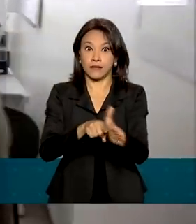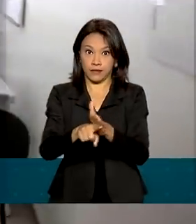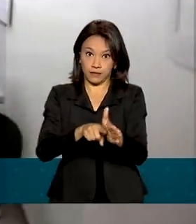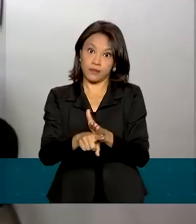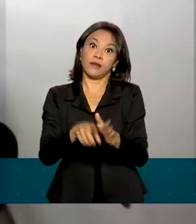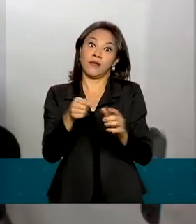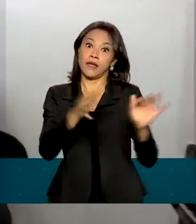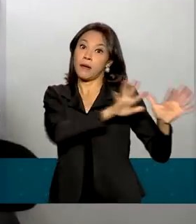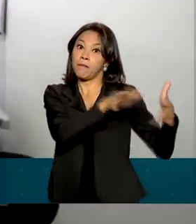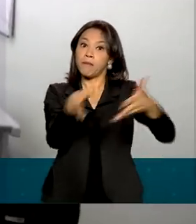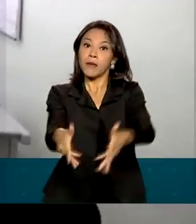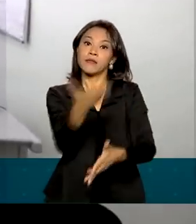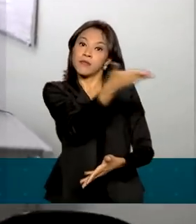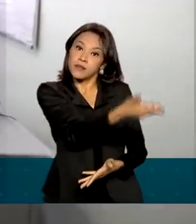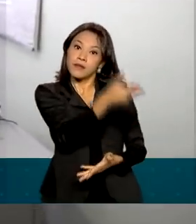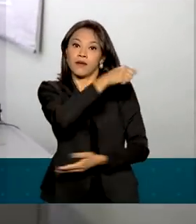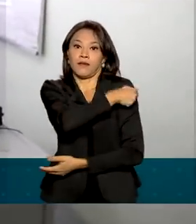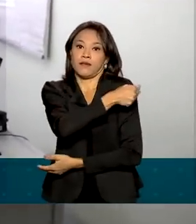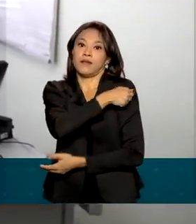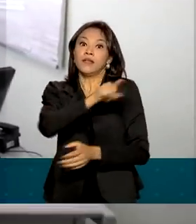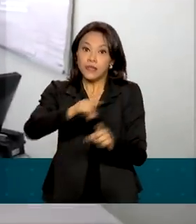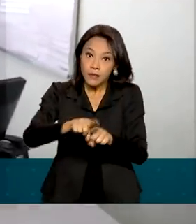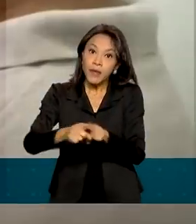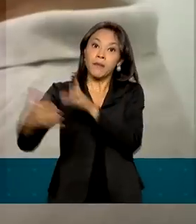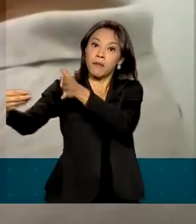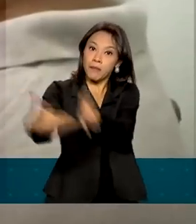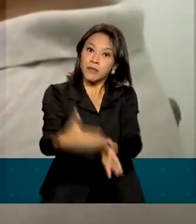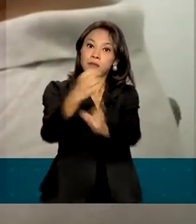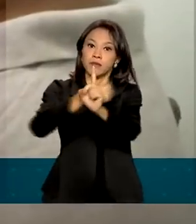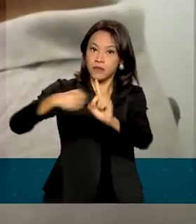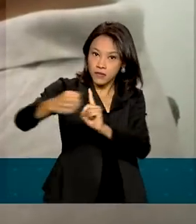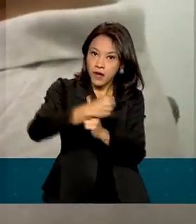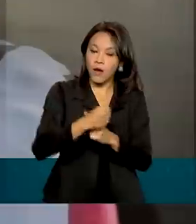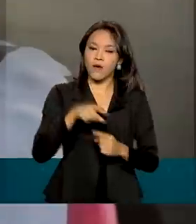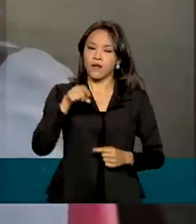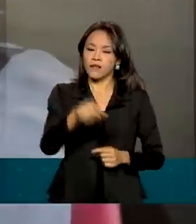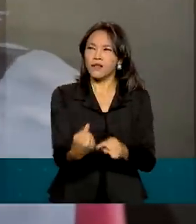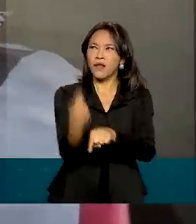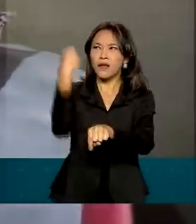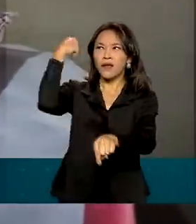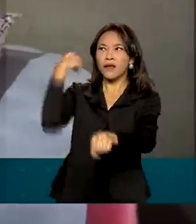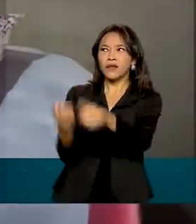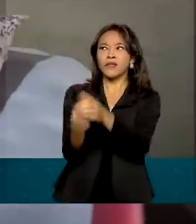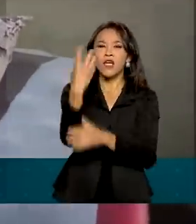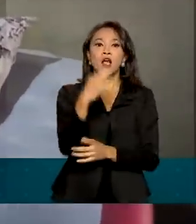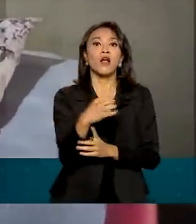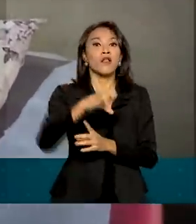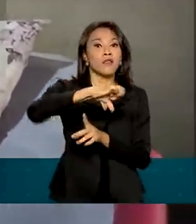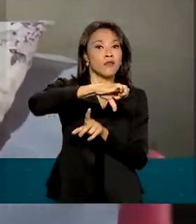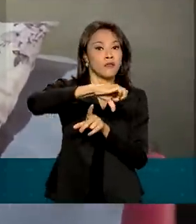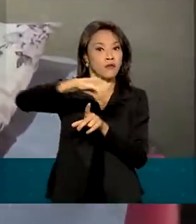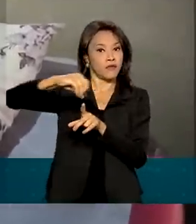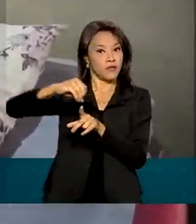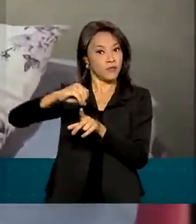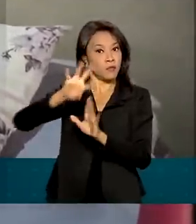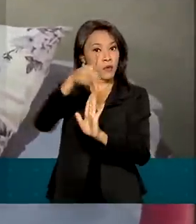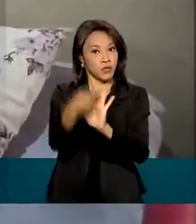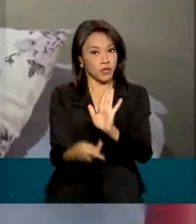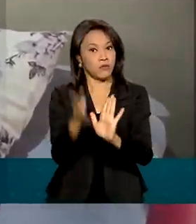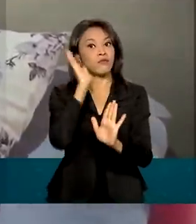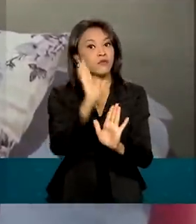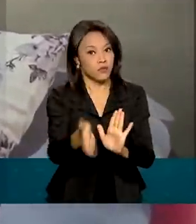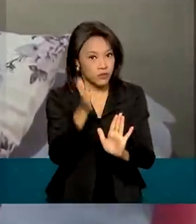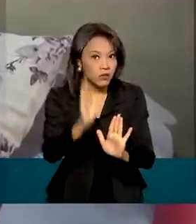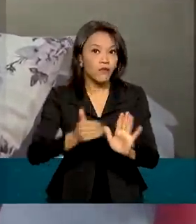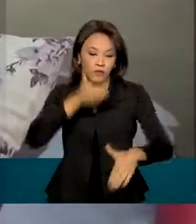e a participação social. Desde a implantação, 900 projetos já foram desenvolvidos com o apoio